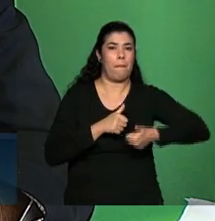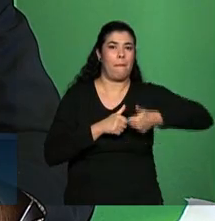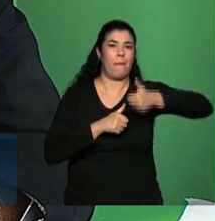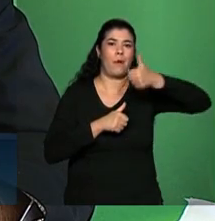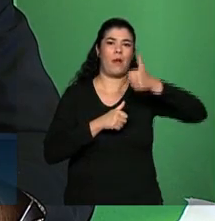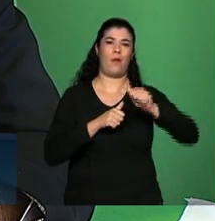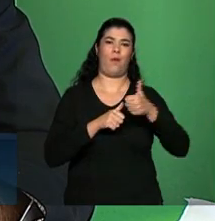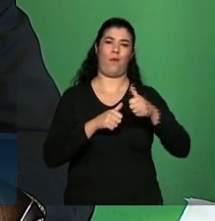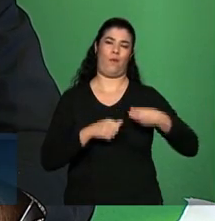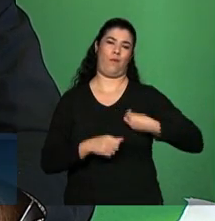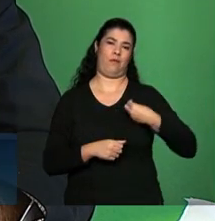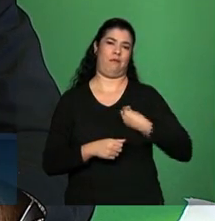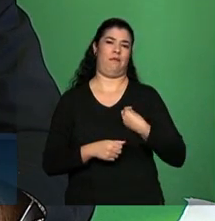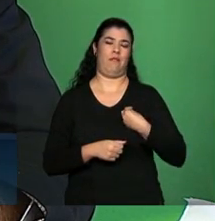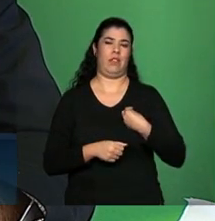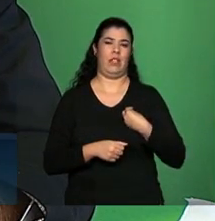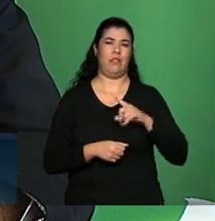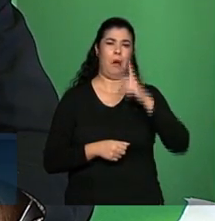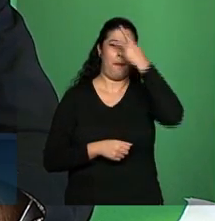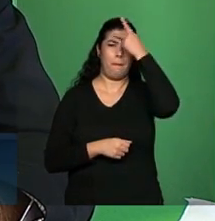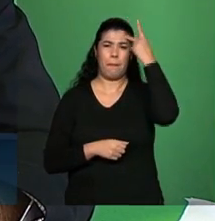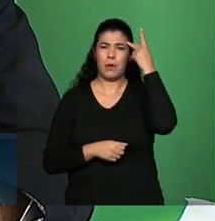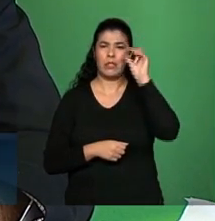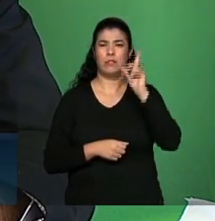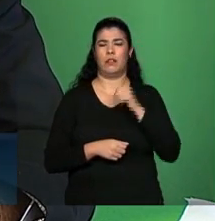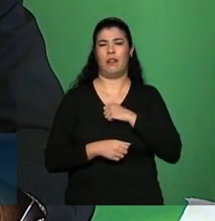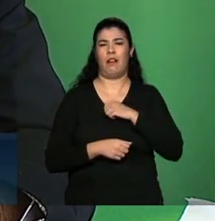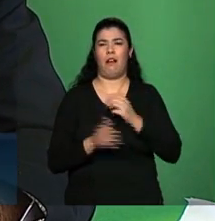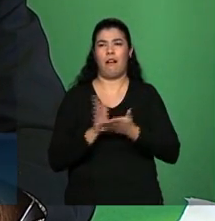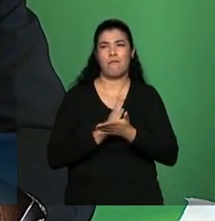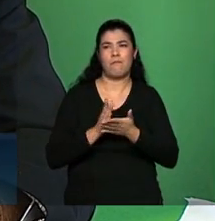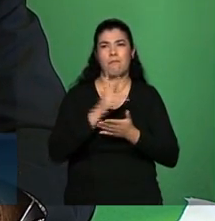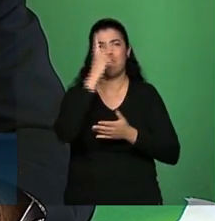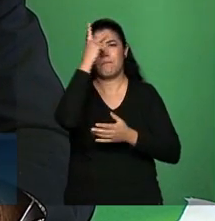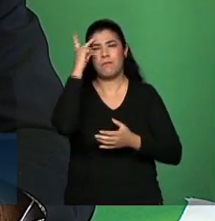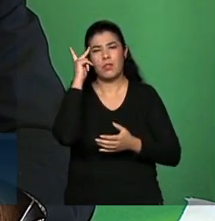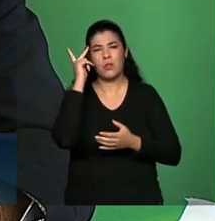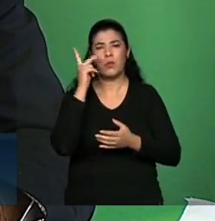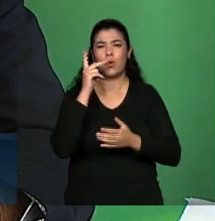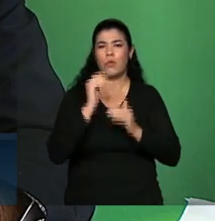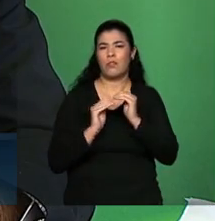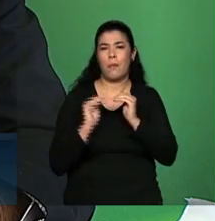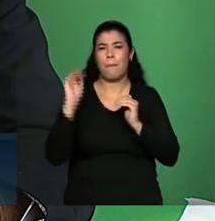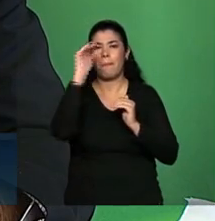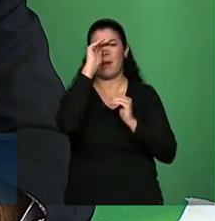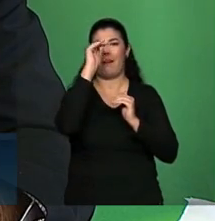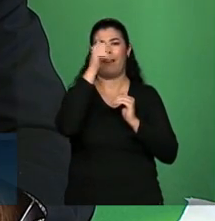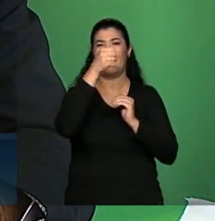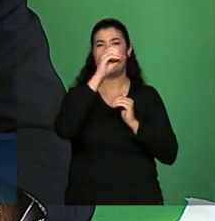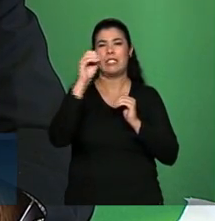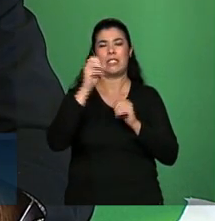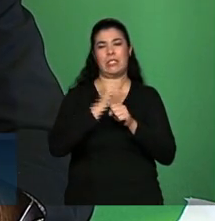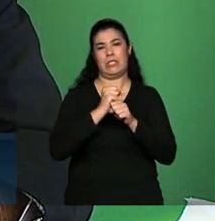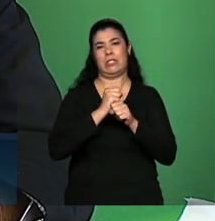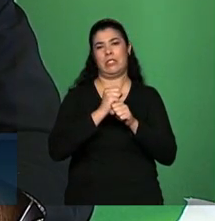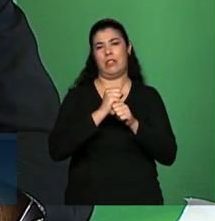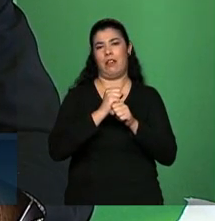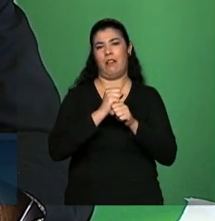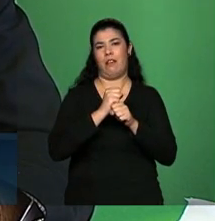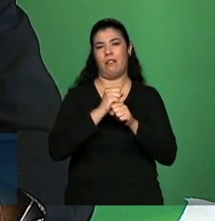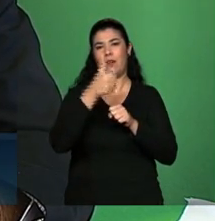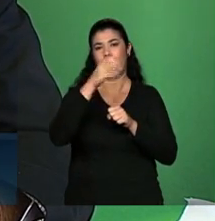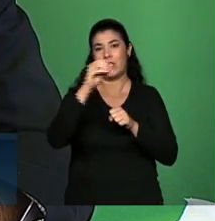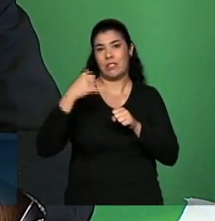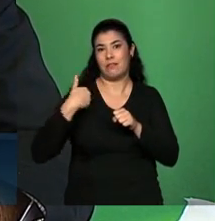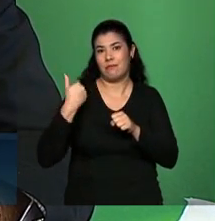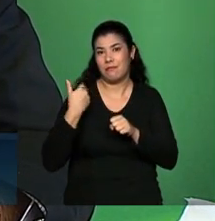Mais pessoas, não é que a pessoa, que a gente tem algumas pessoas que vão ultrapassar 100 anos, é a fronteira da biologia, mas muito mais do